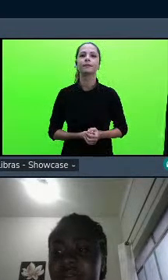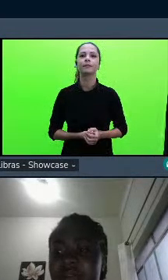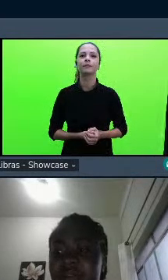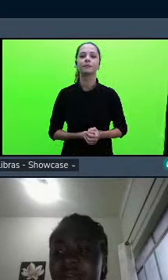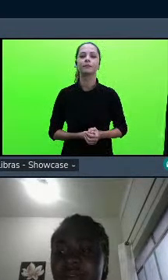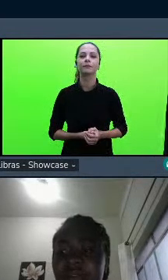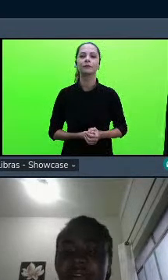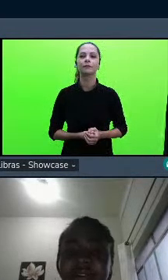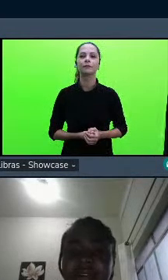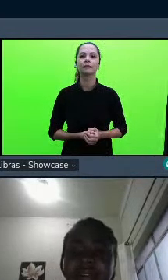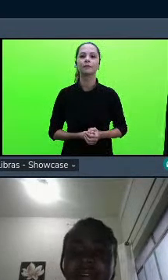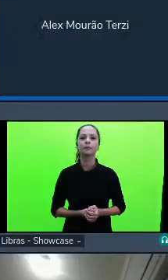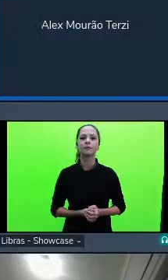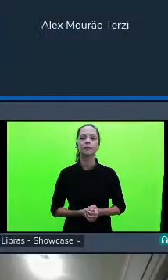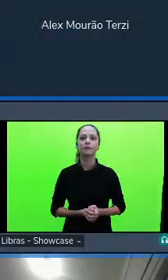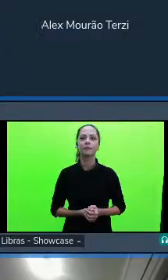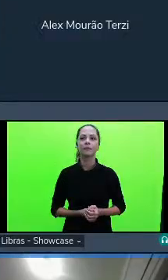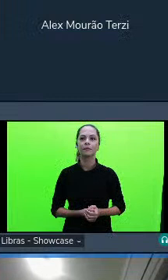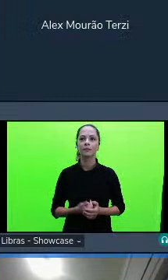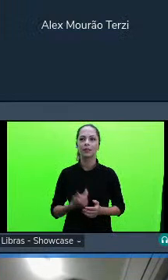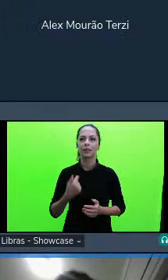compartilhar a câmera também